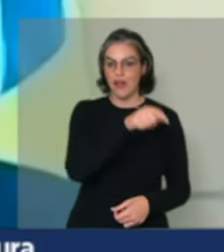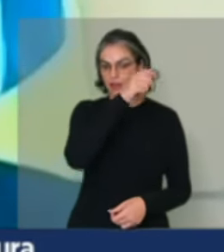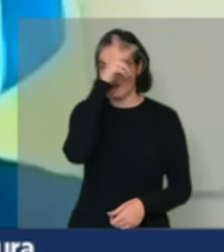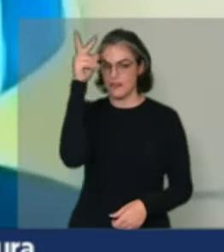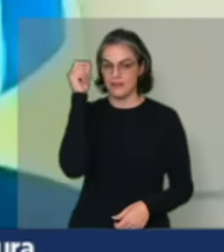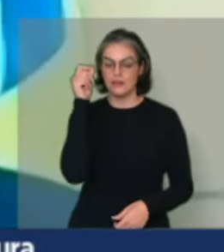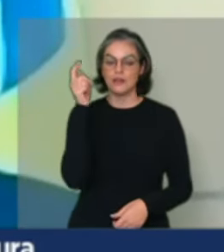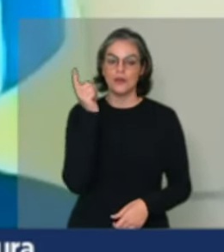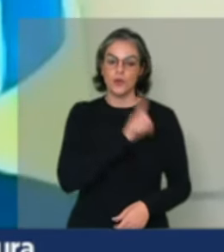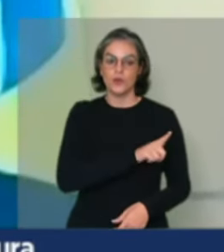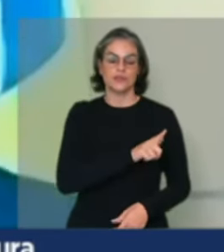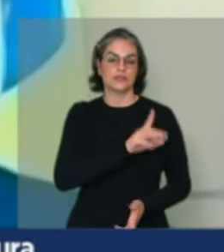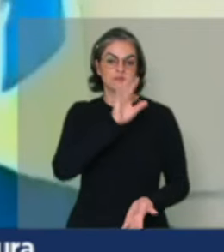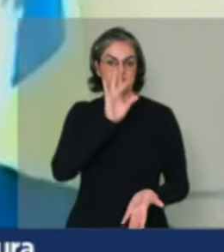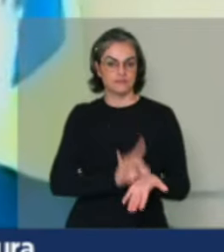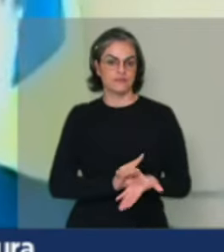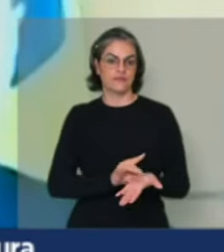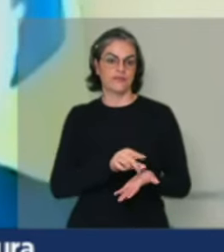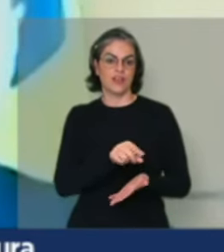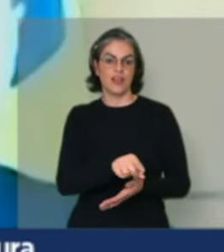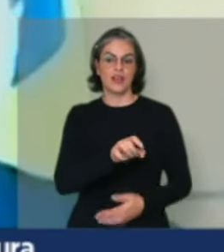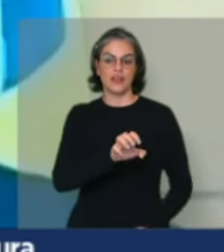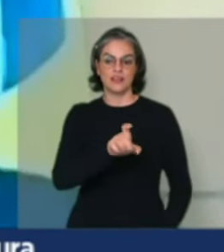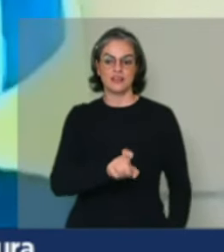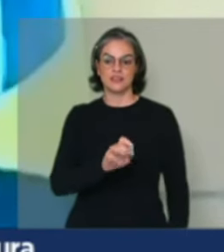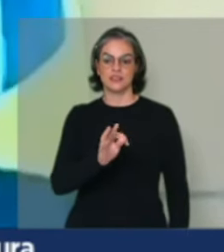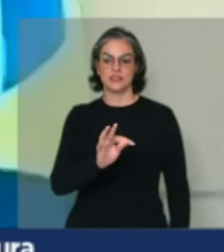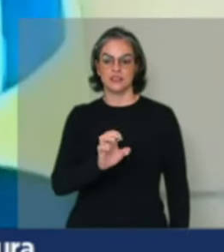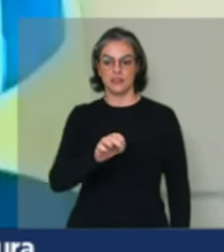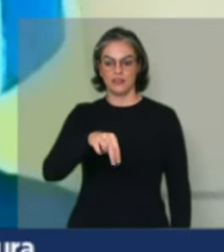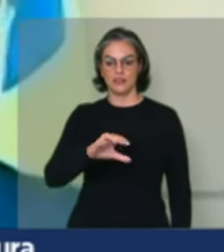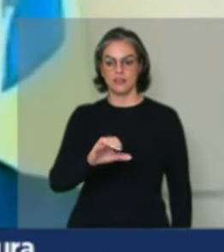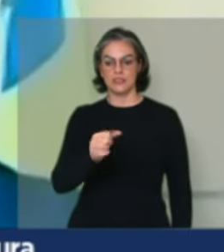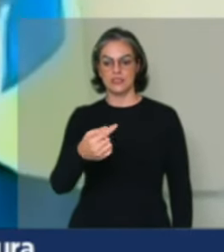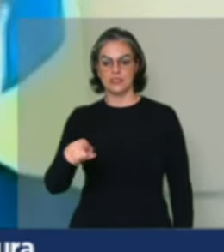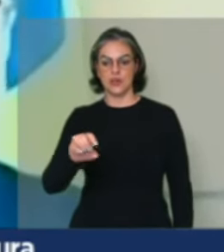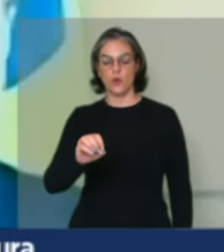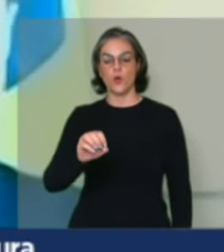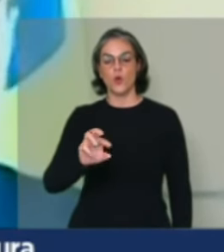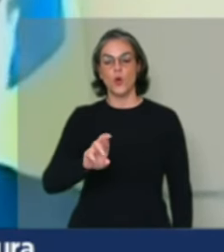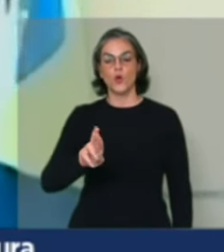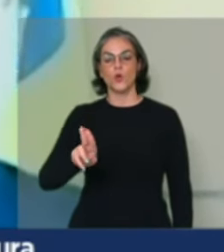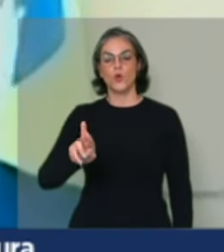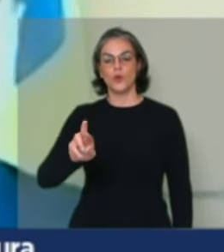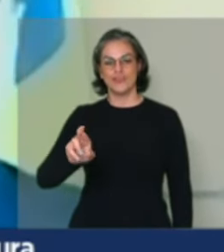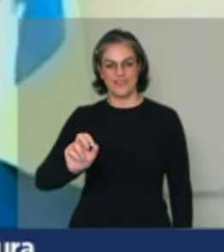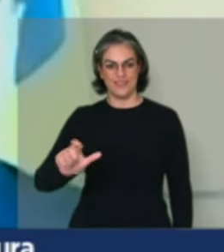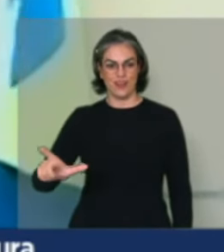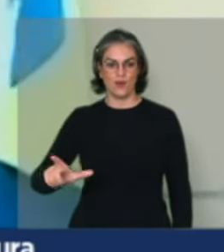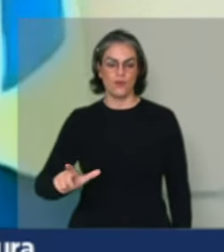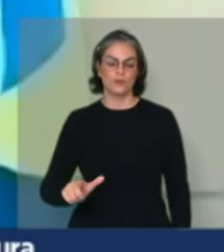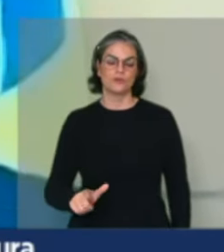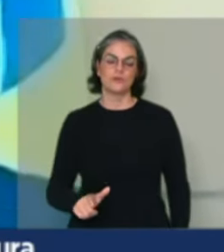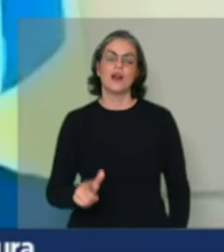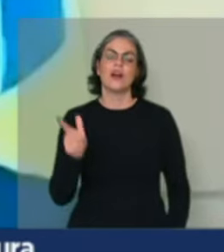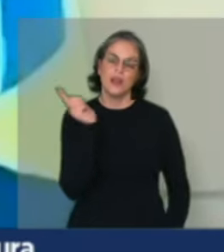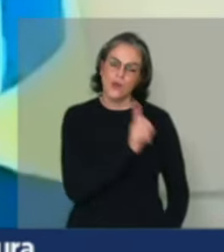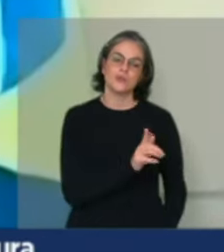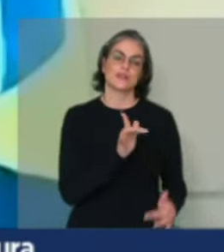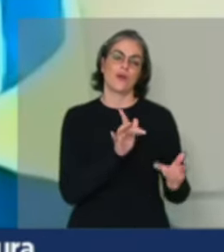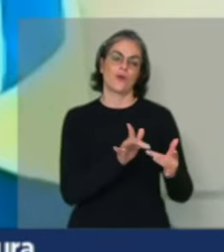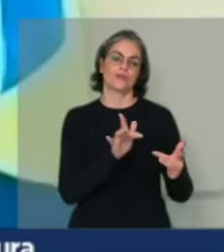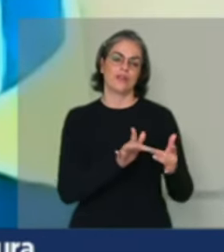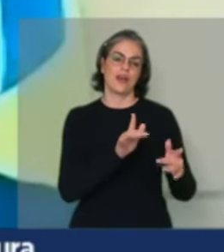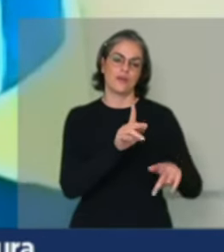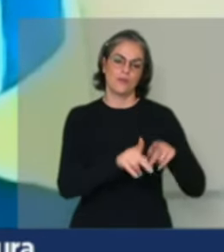diretamente façam a sua extensão rural. Aí sim, nós vamos conseguir chegar lá na ponta. Mas para isso eu preciso